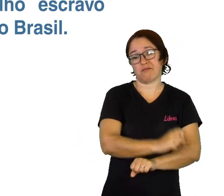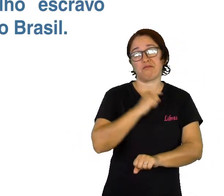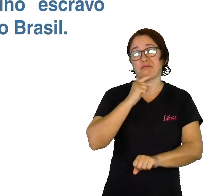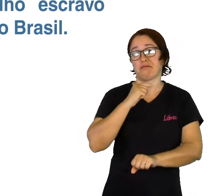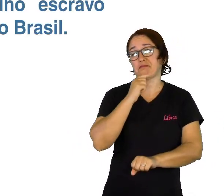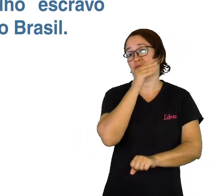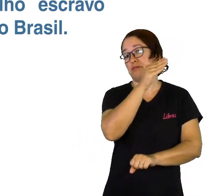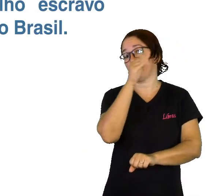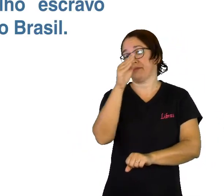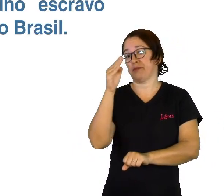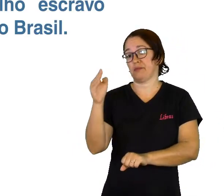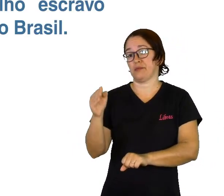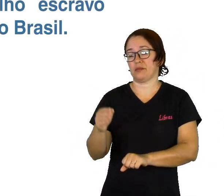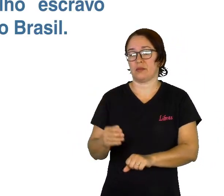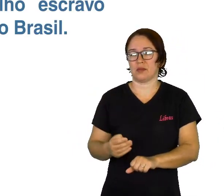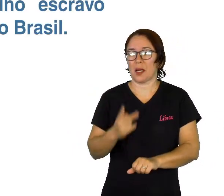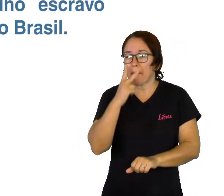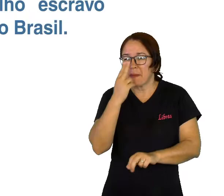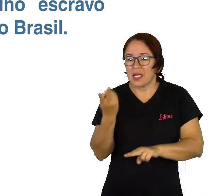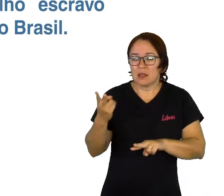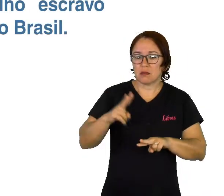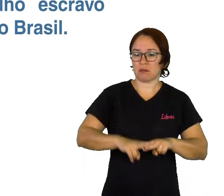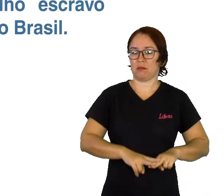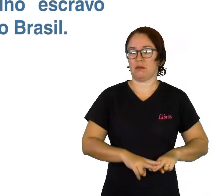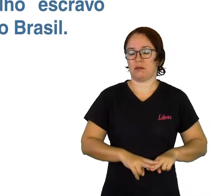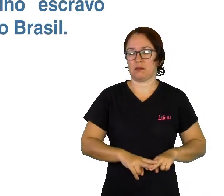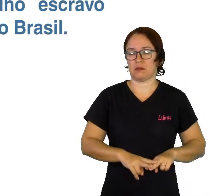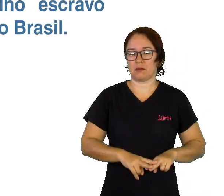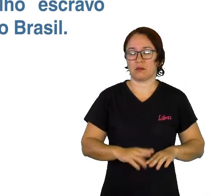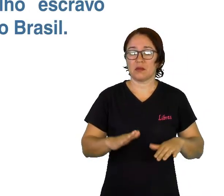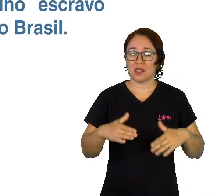uma descrédito. É uma...